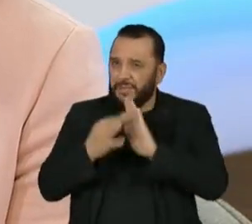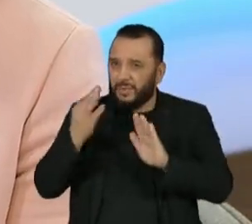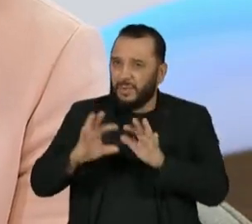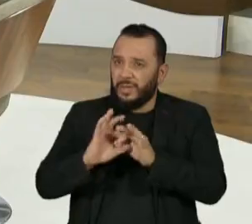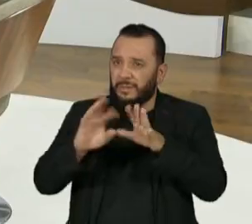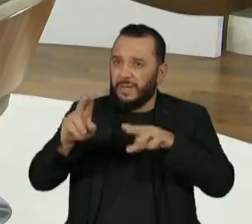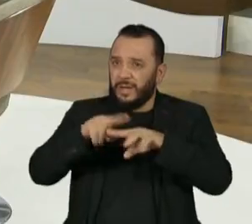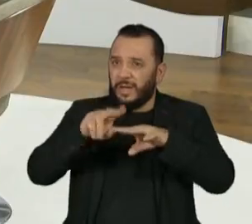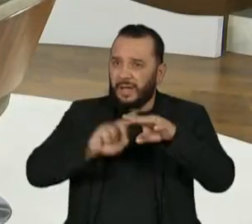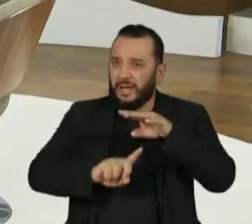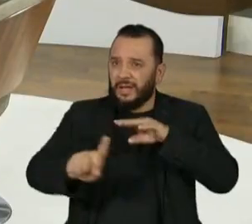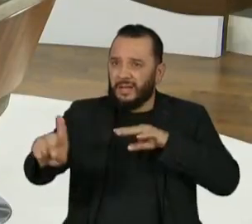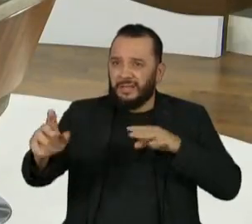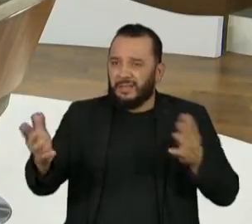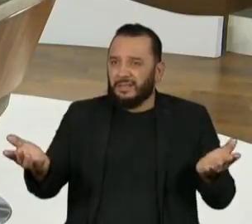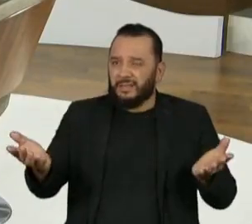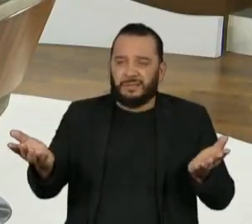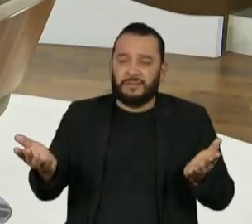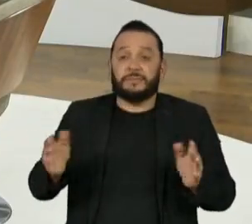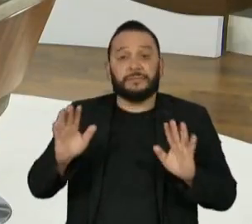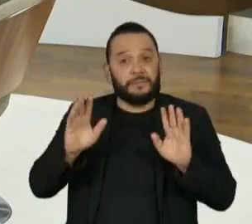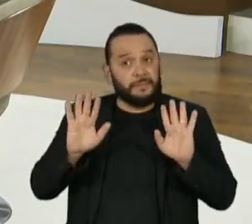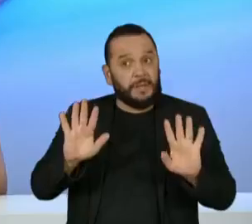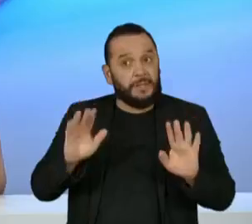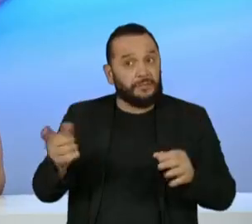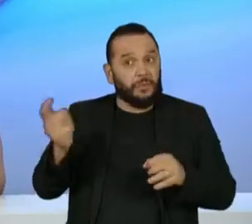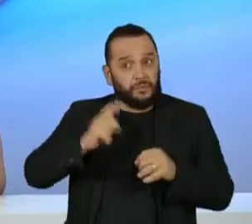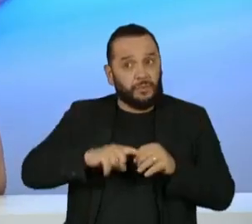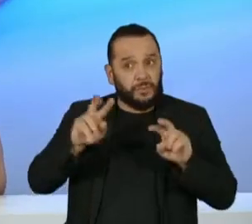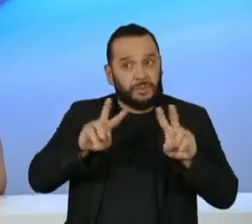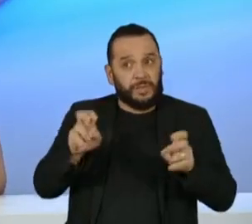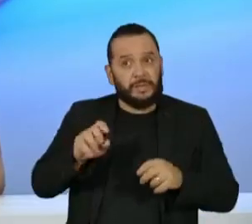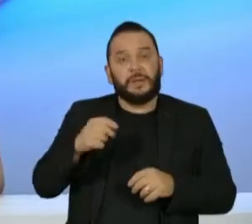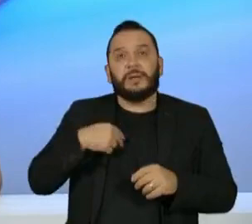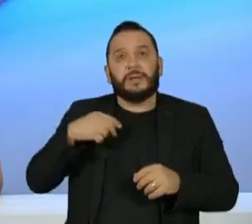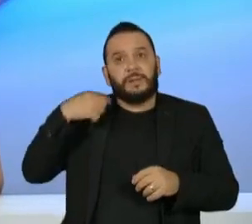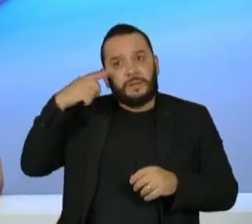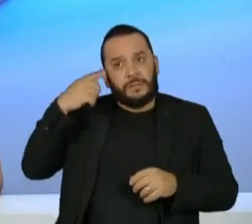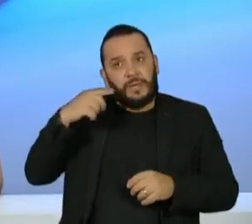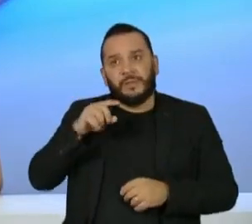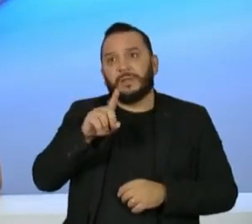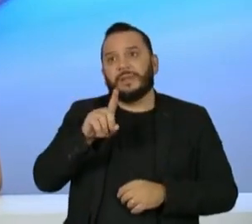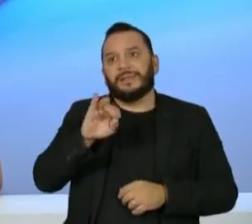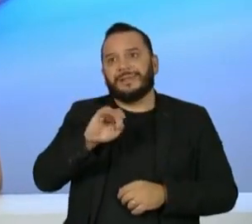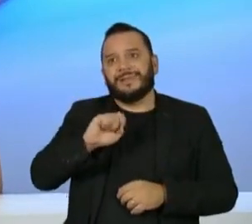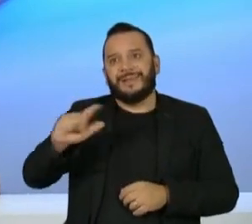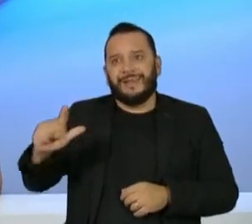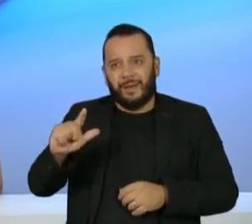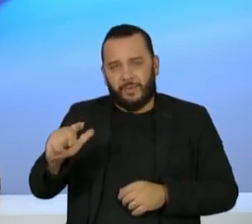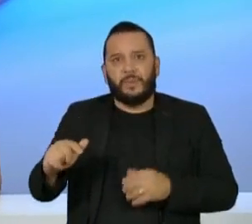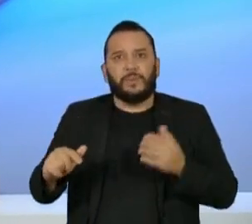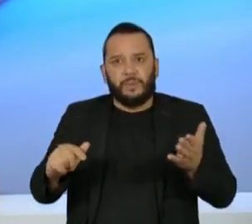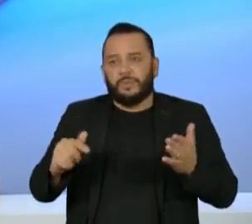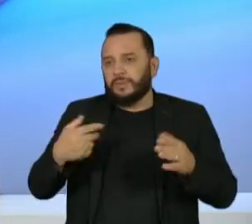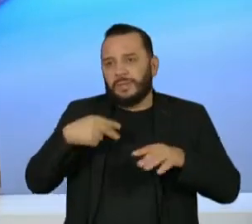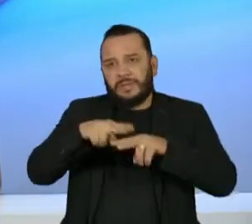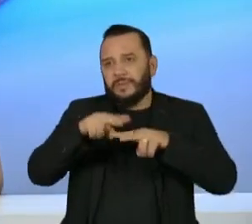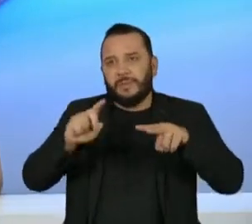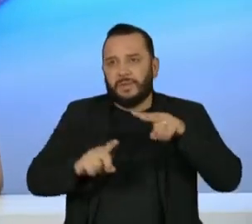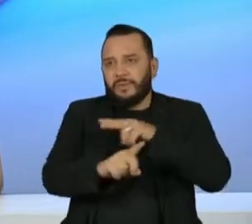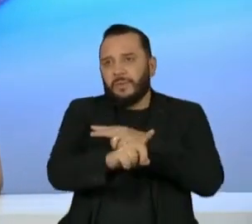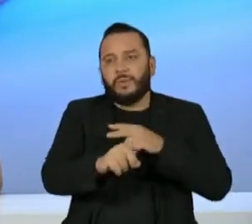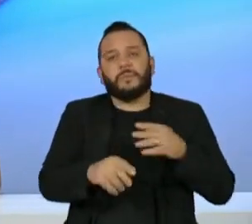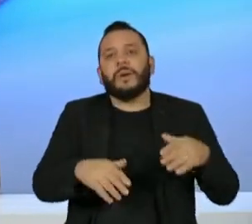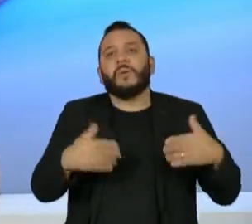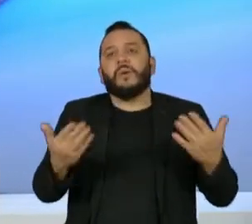esse tema voltar à tona com o caso do deputado Daniel Silveira e eu queria saber se na sua avaliação houve desvio de finalidade e quais seriam os limites